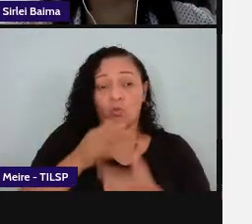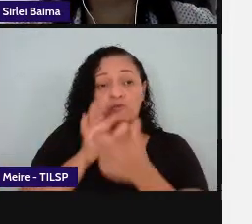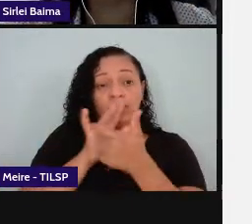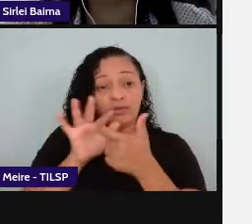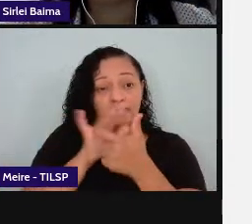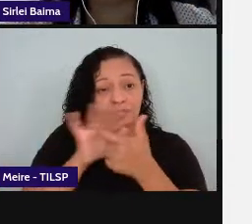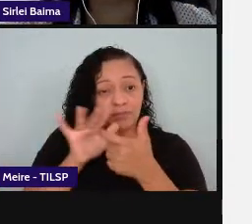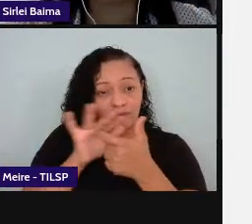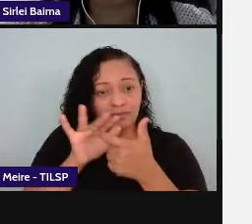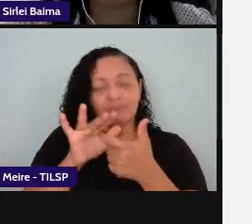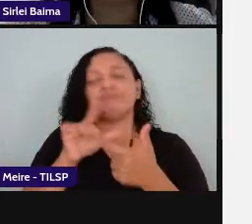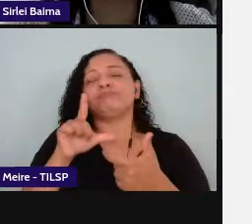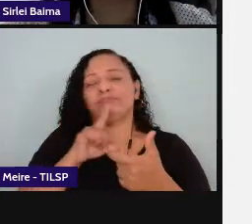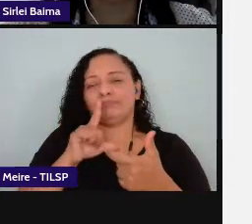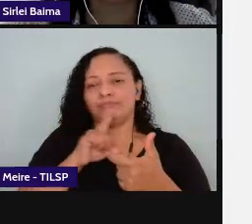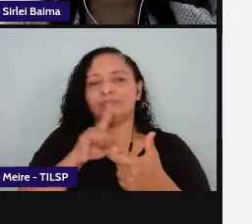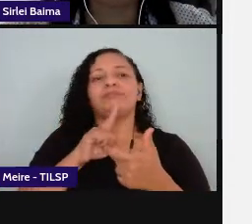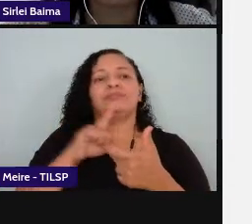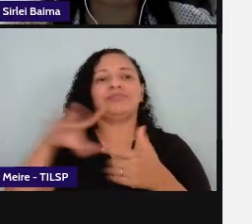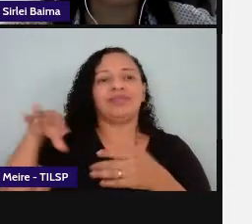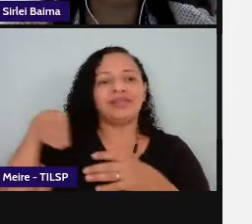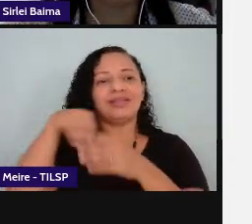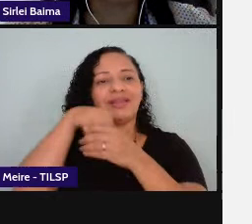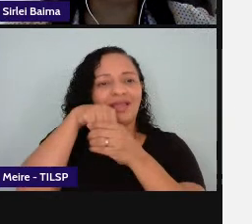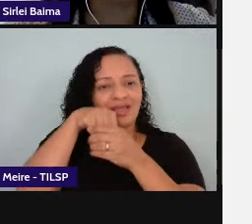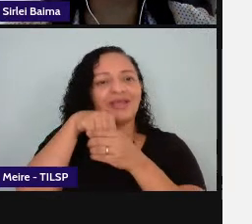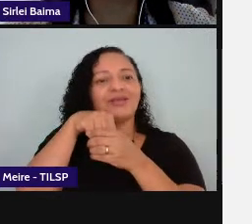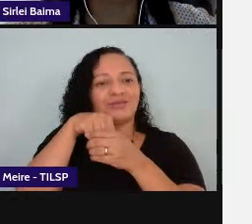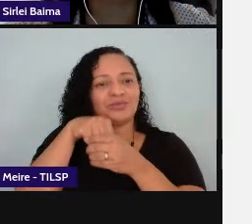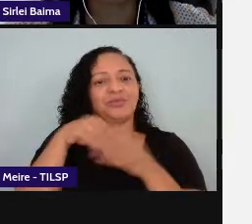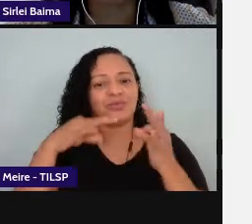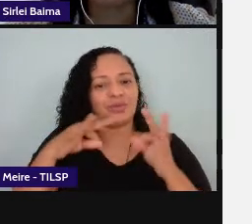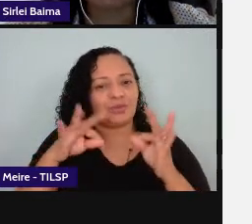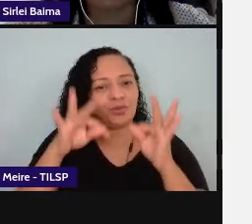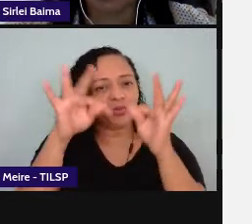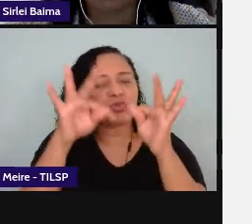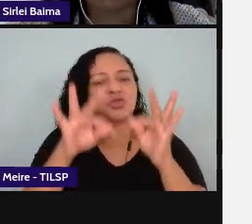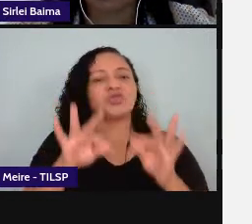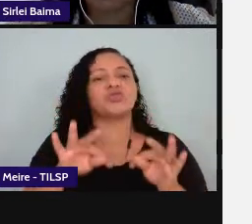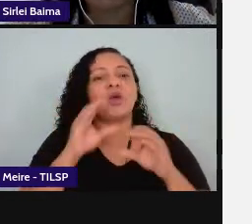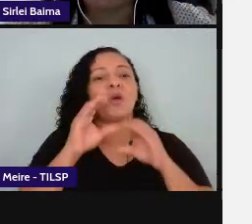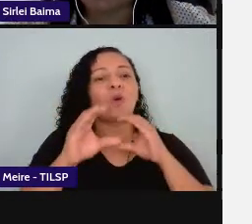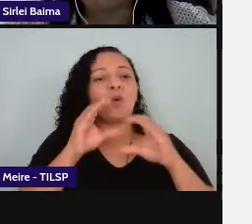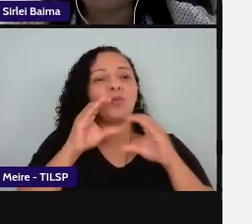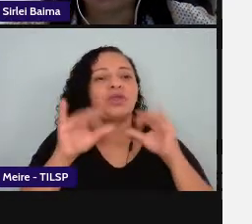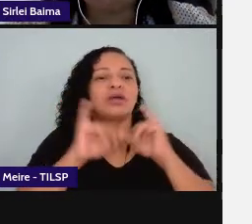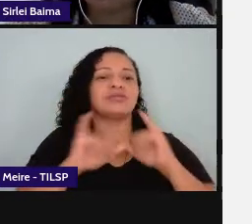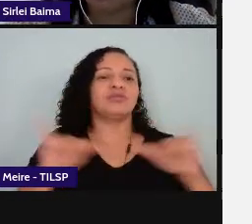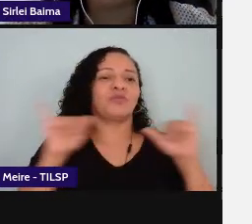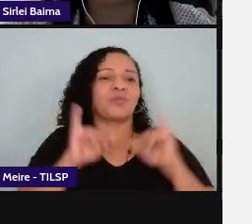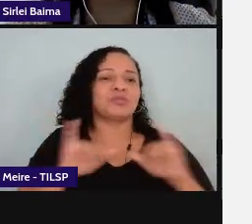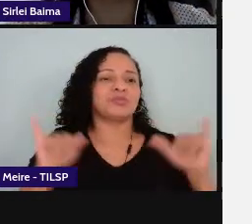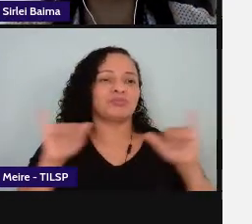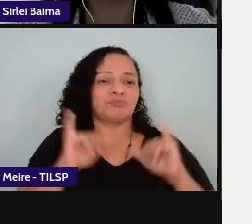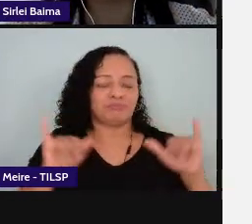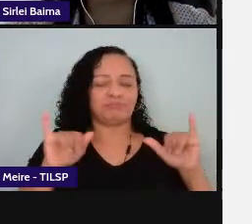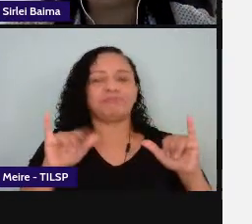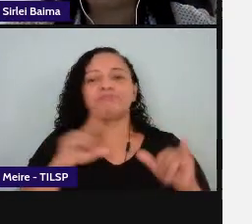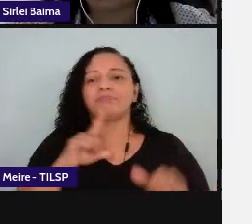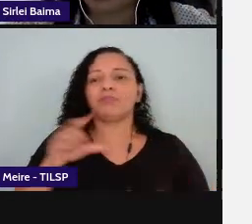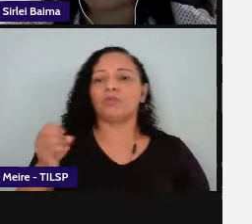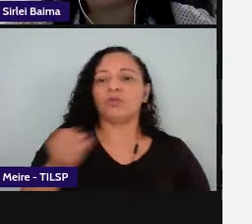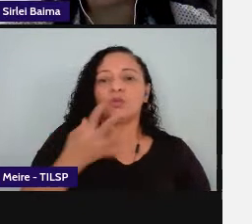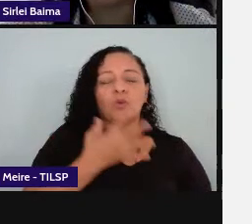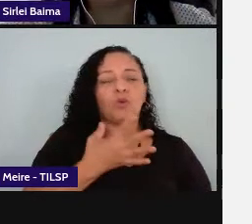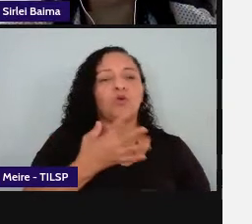das tecnologias digitais da informação e comunicação então eles estão interligados abrangem novas tecnologias